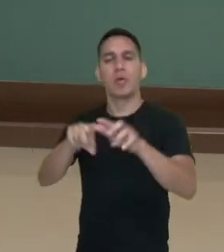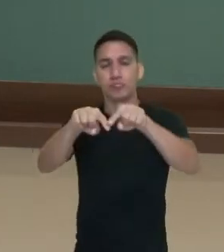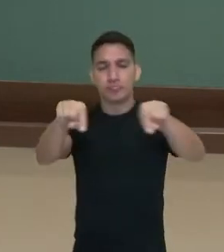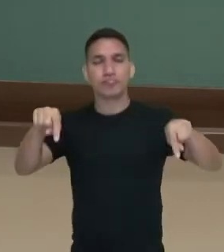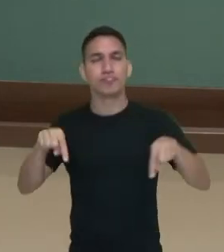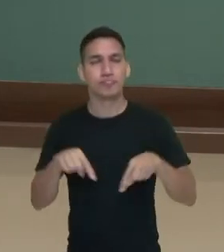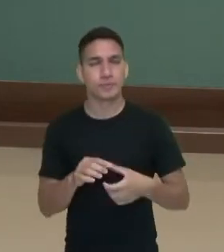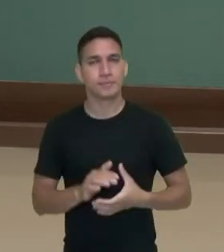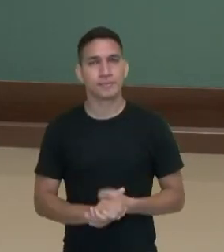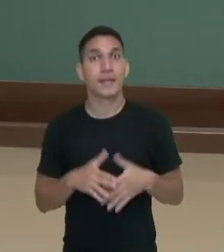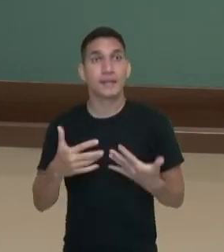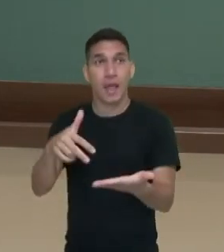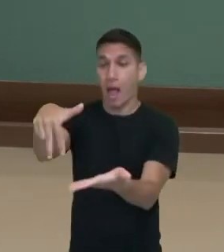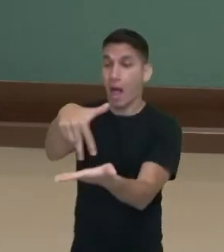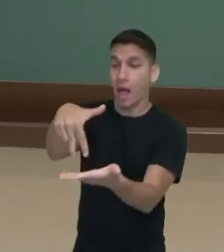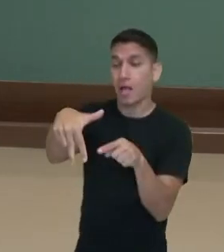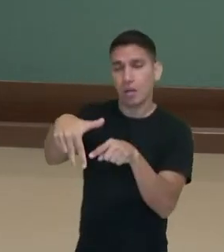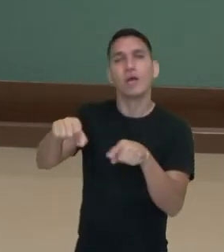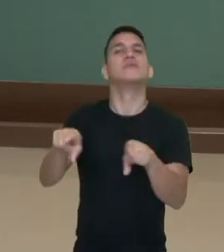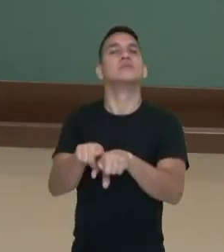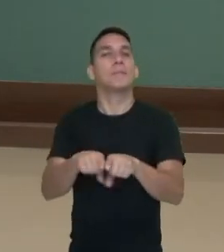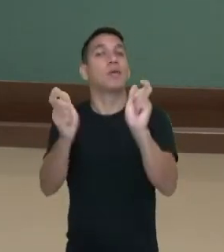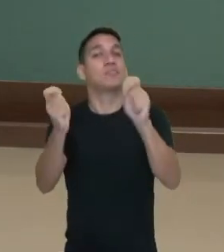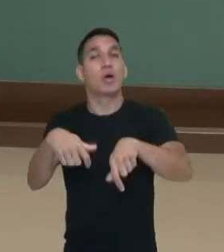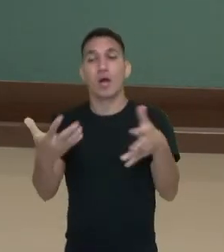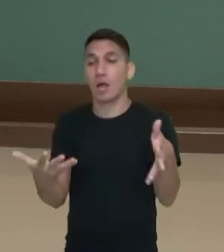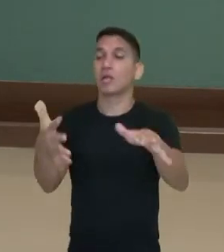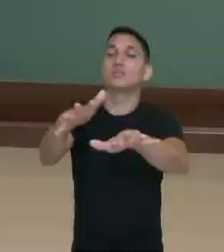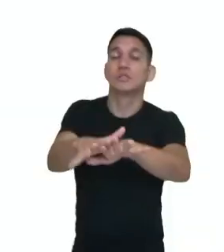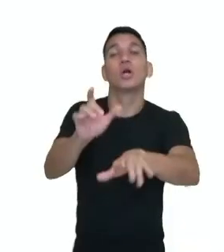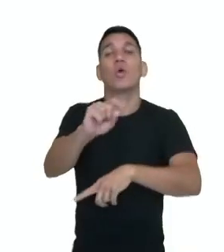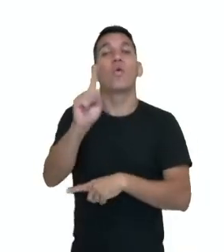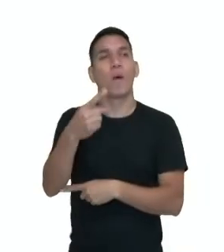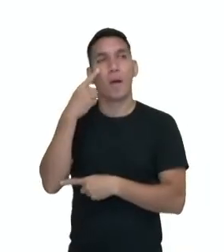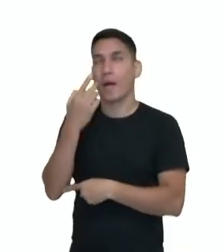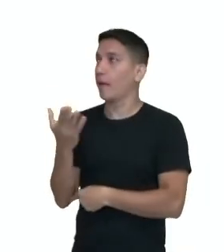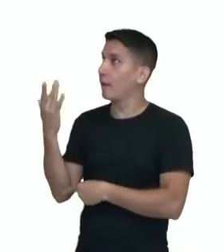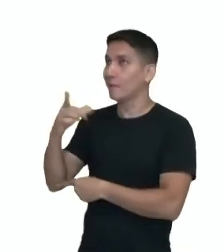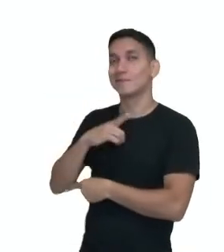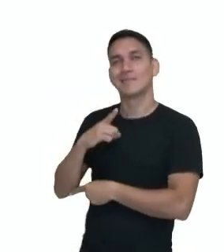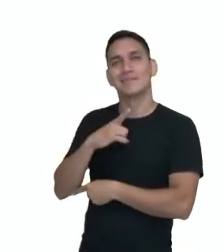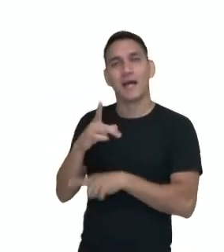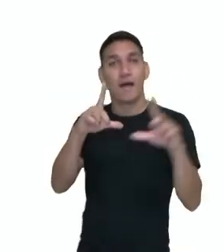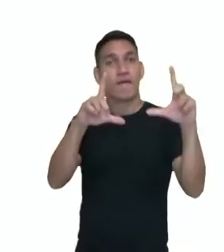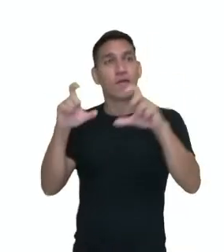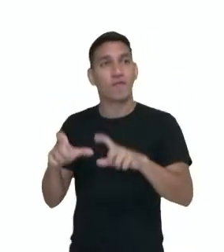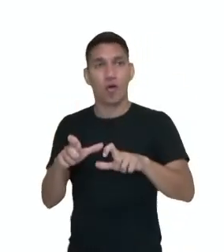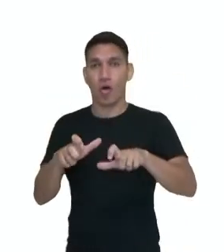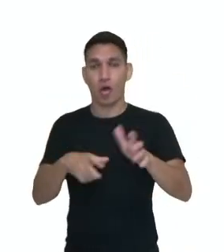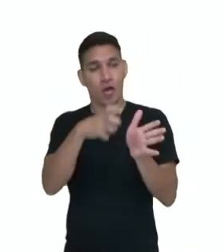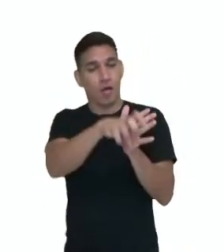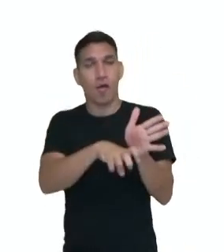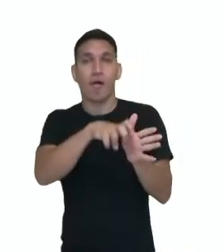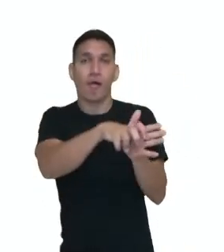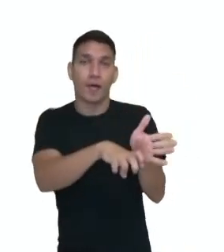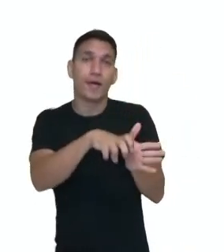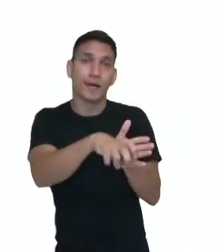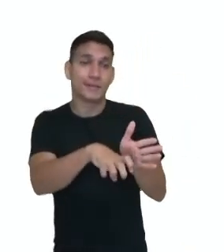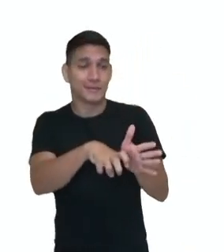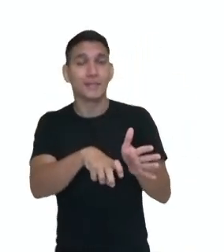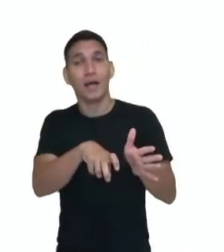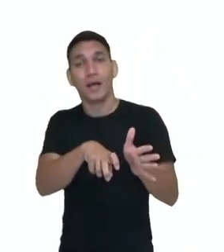E a dança? A dança também pode ser inclusiva. Ali, nós temos aquela foto dos cadeirantes, dançando